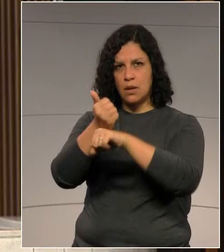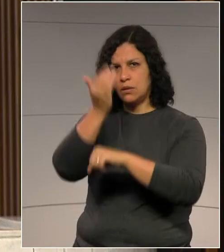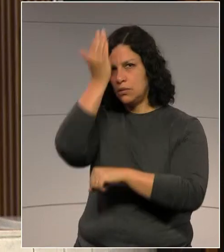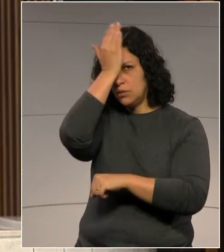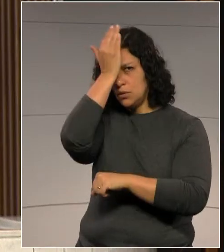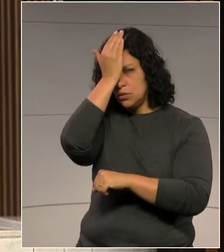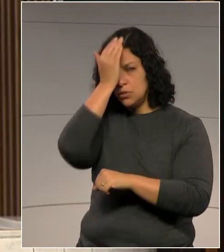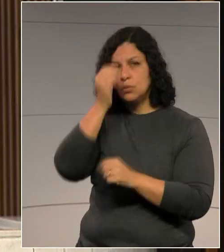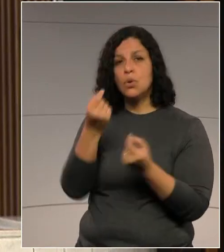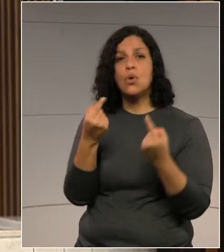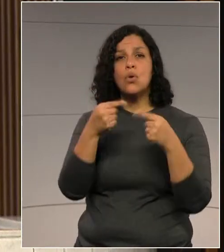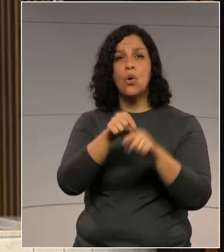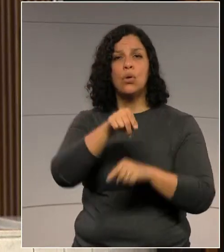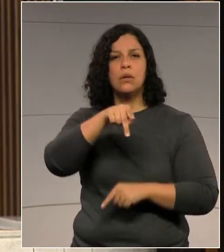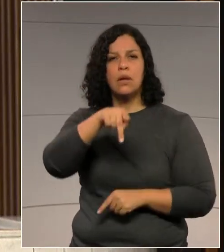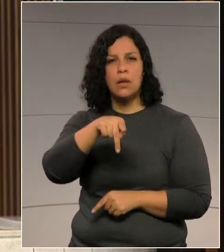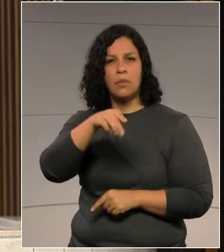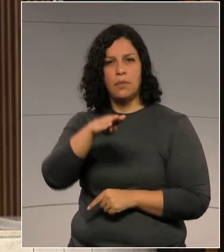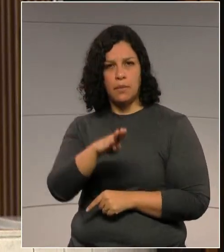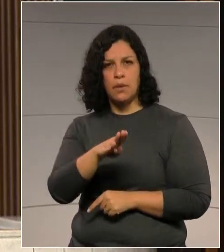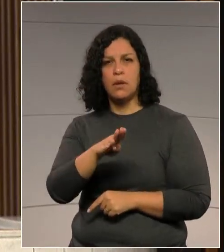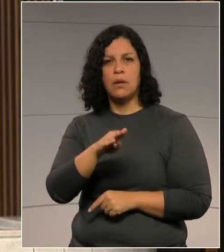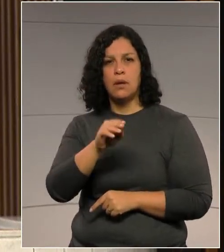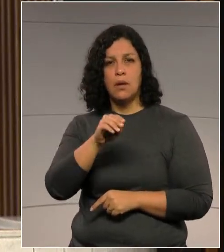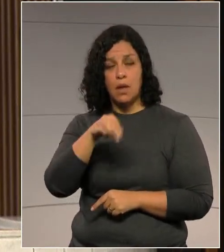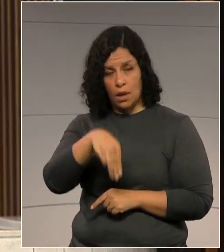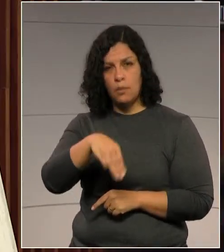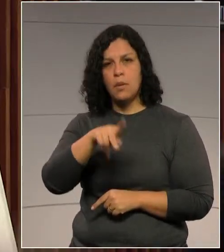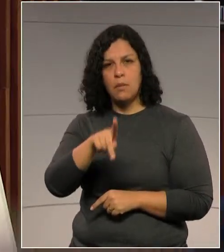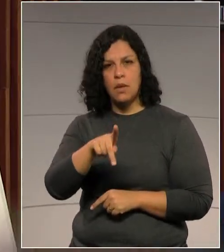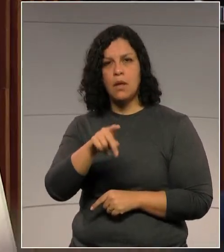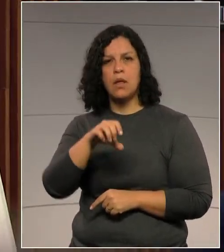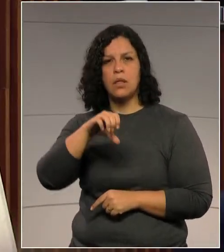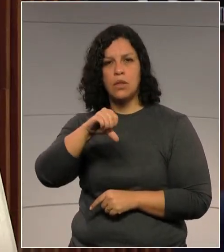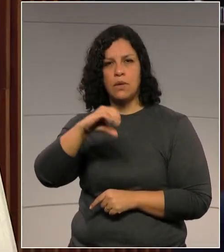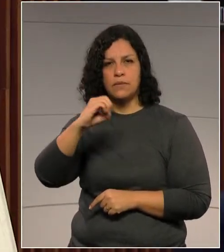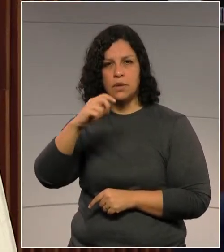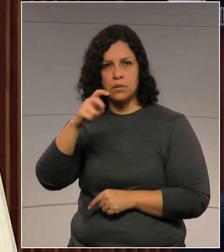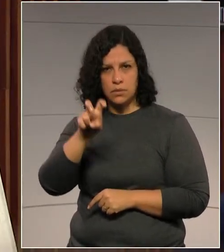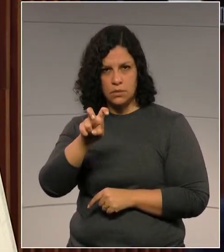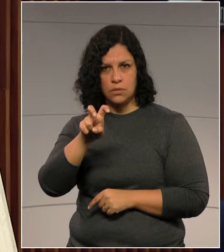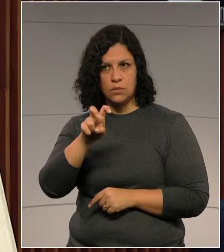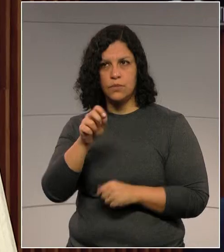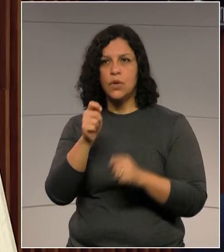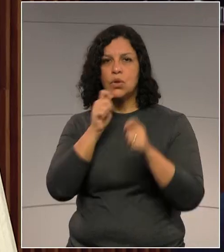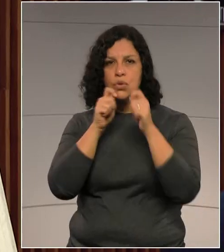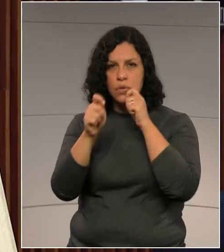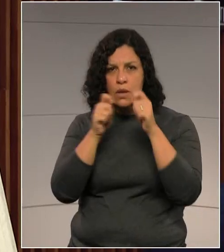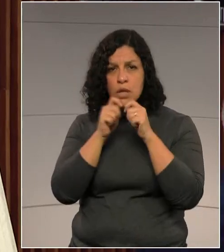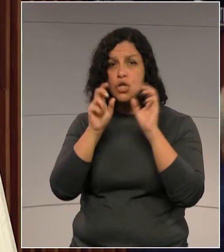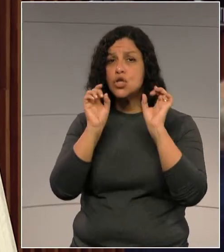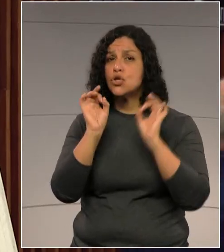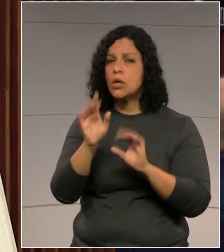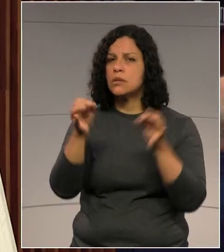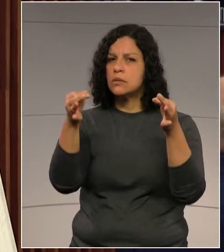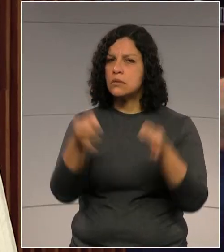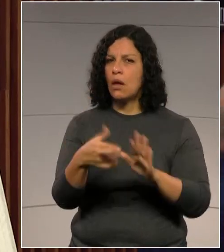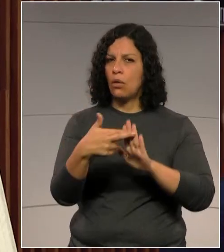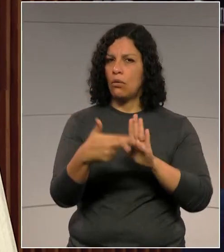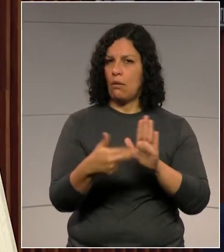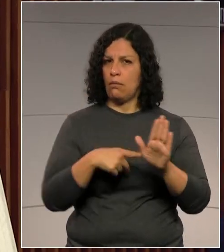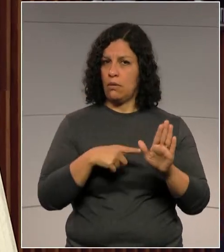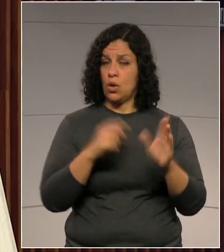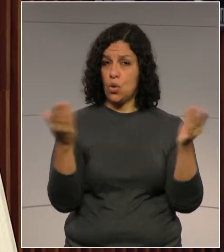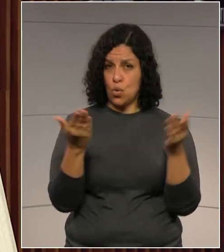MP 905. Jornalista só regulamentado. Os jornalistas de todo o Brasil